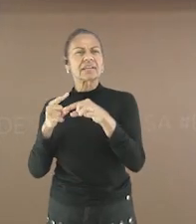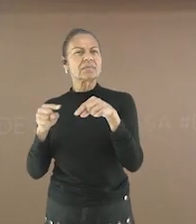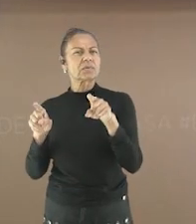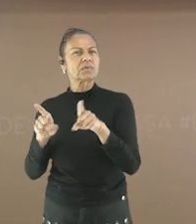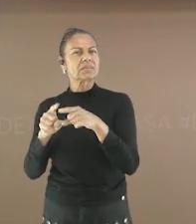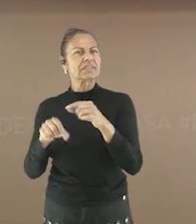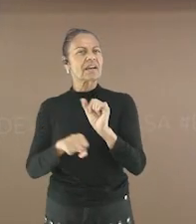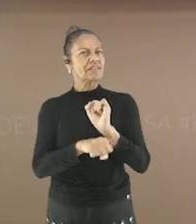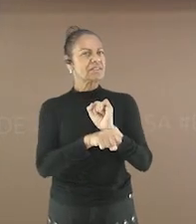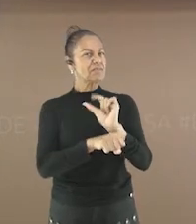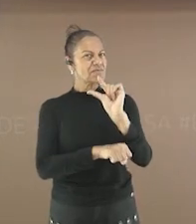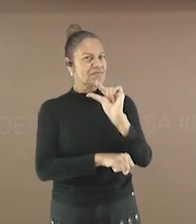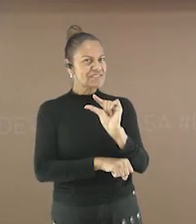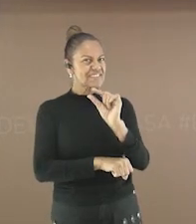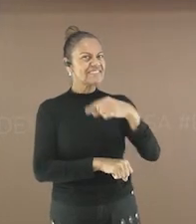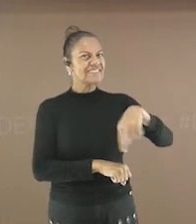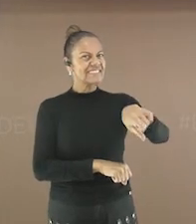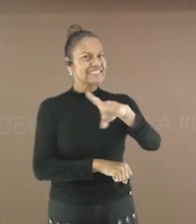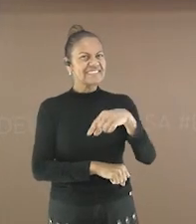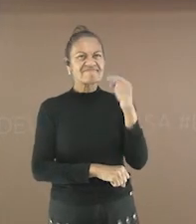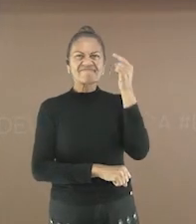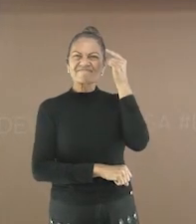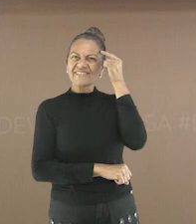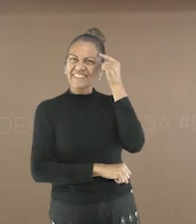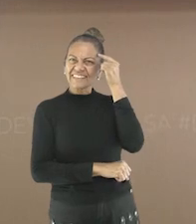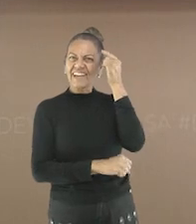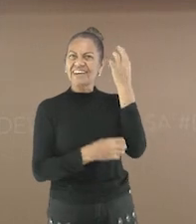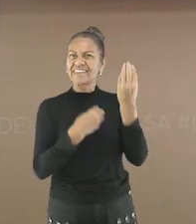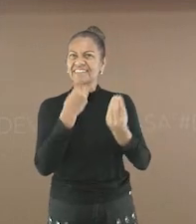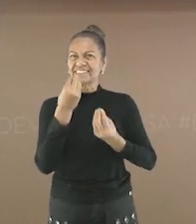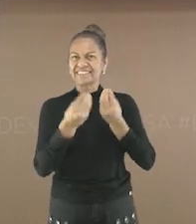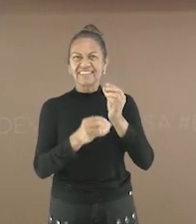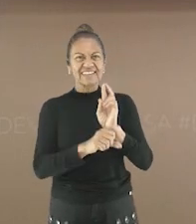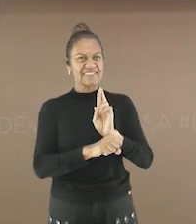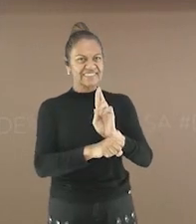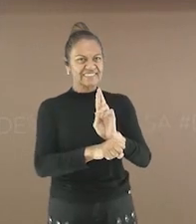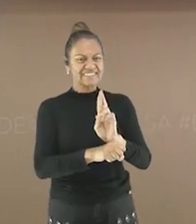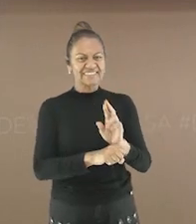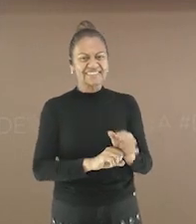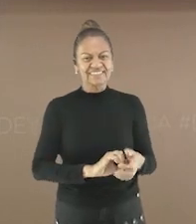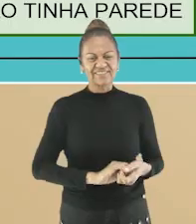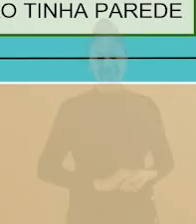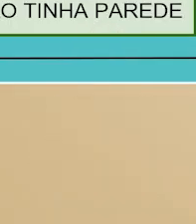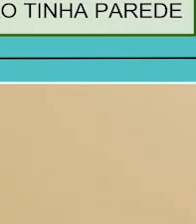Qual é o título dessa canção? Vou dar um tempinho para vocês pensarem